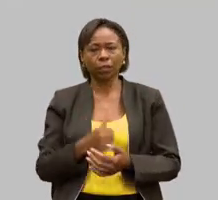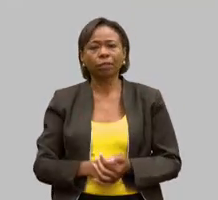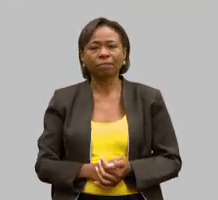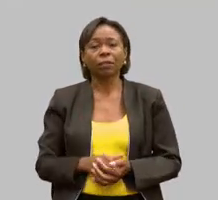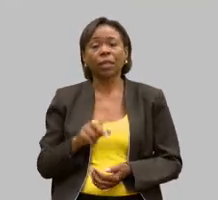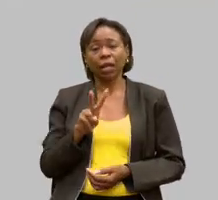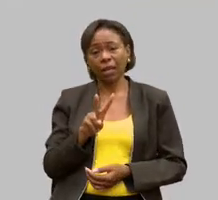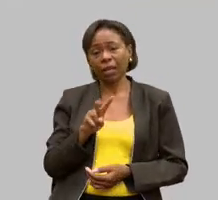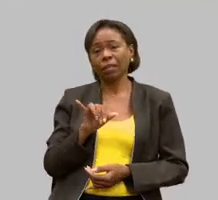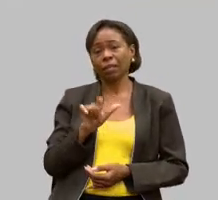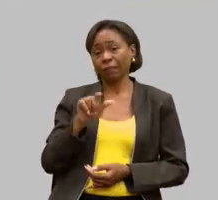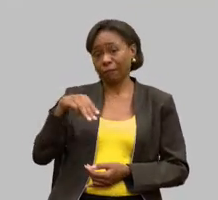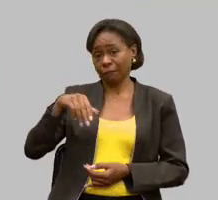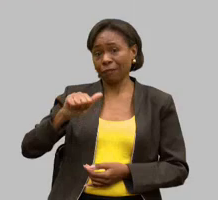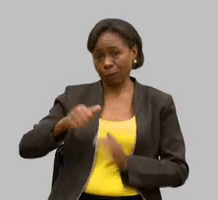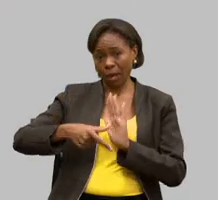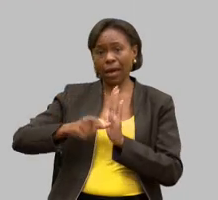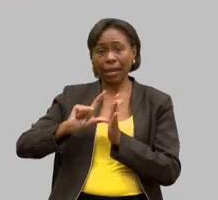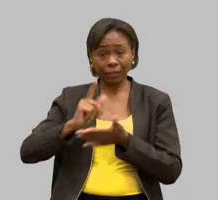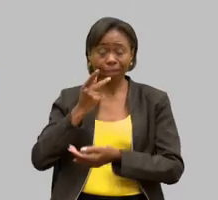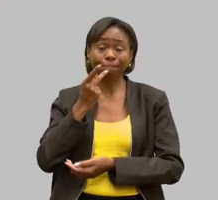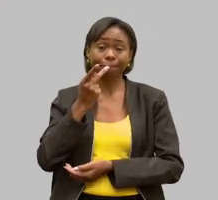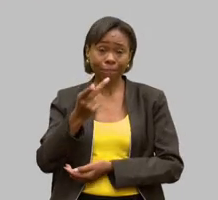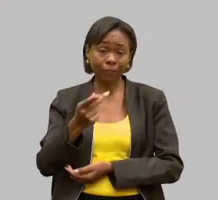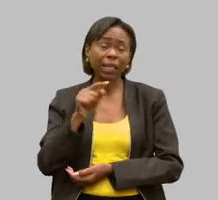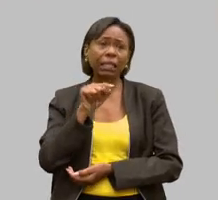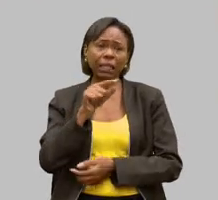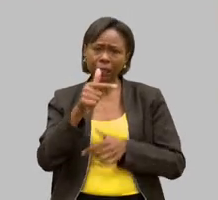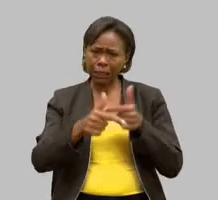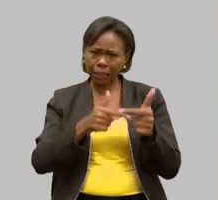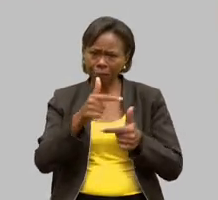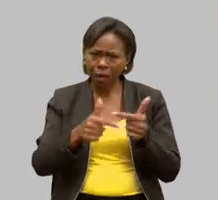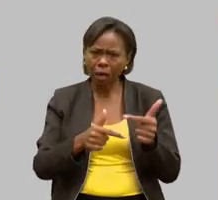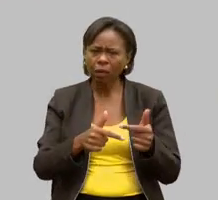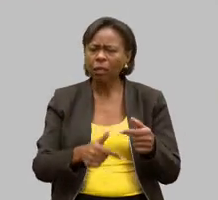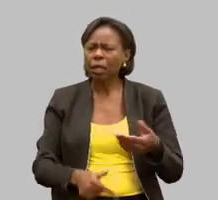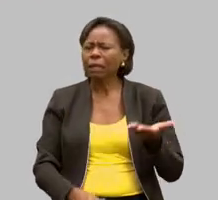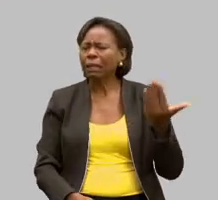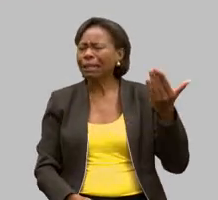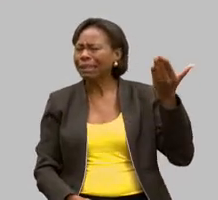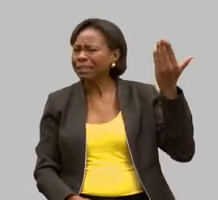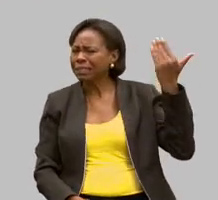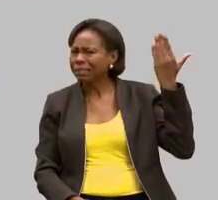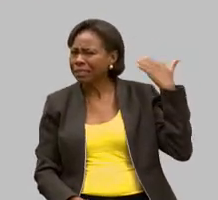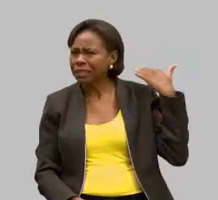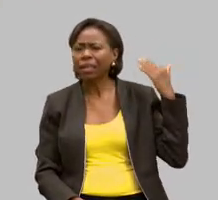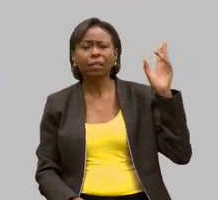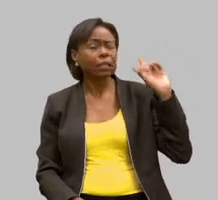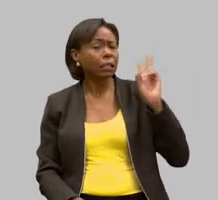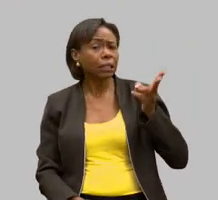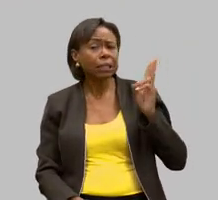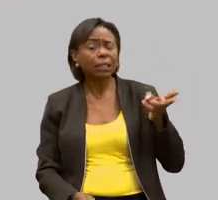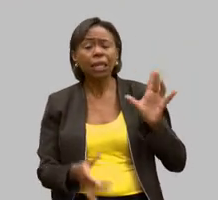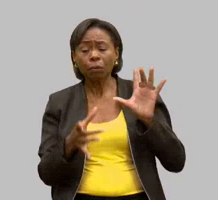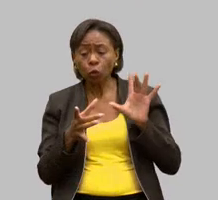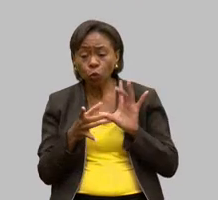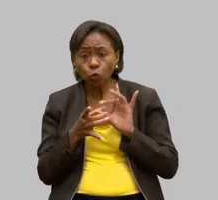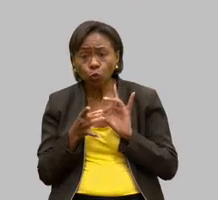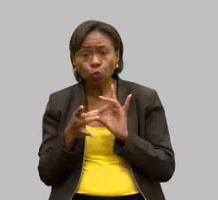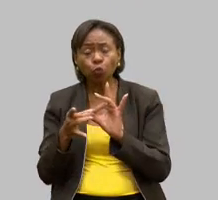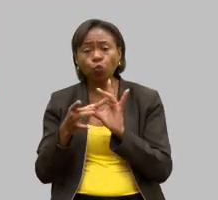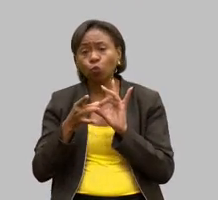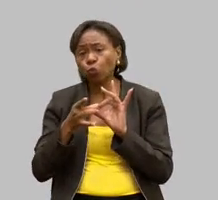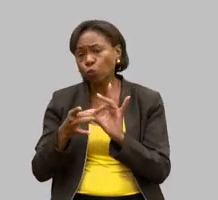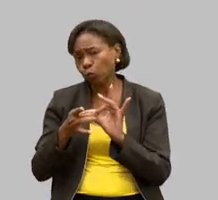colocou é um trabalho que lá atrás sempre aconteceu de mãos dadas como a senhora bem colocou